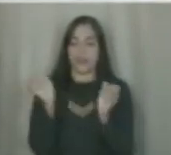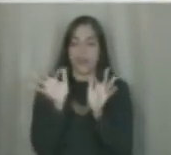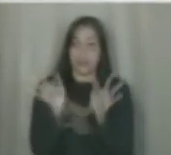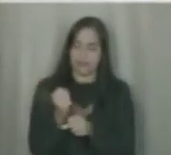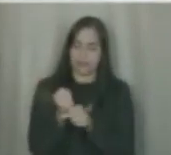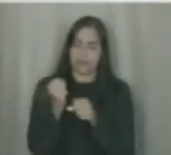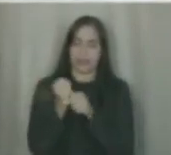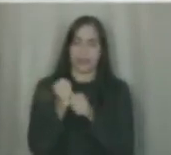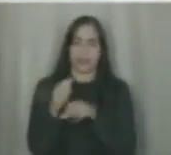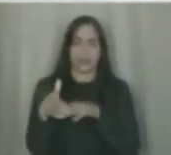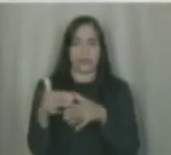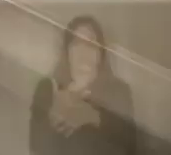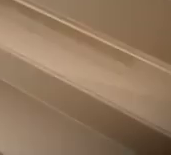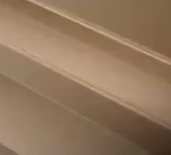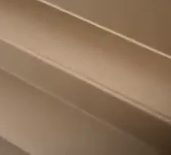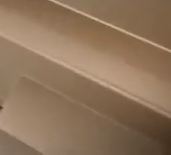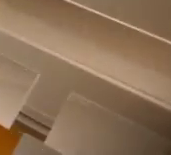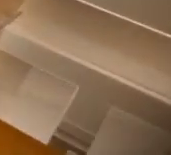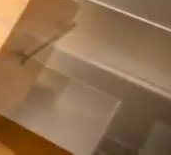com as obras na nossa cidade.